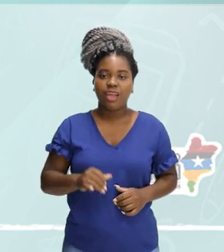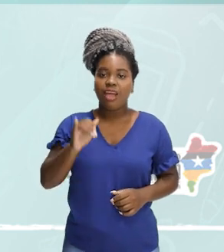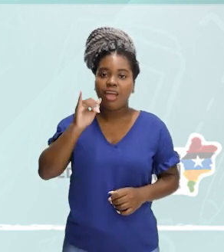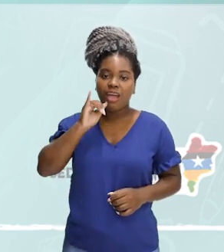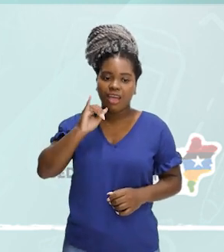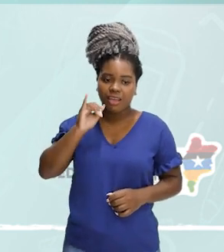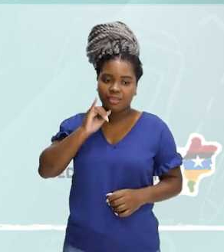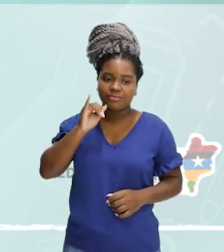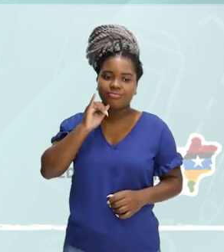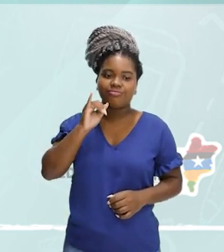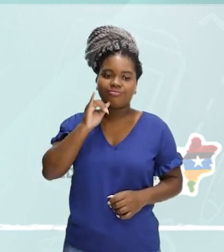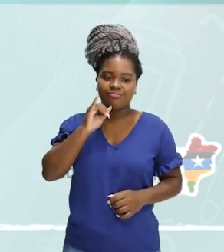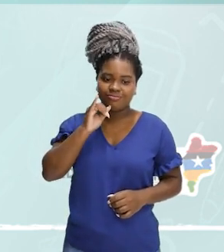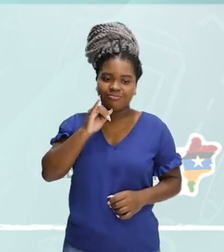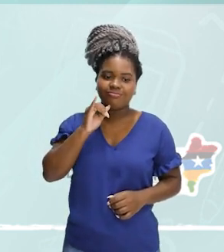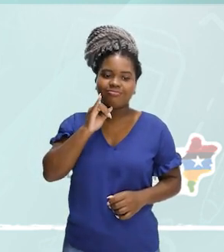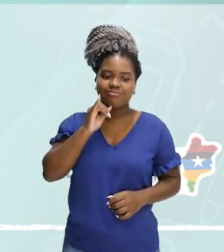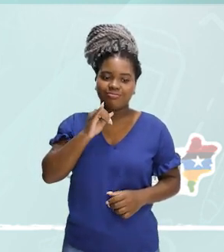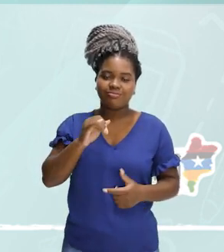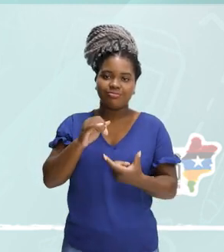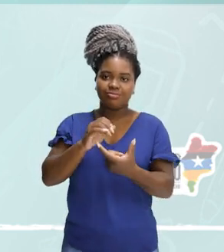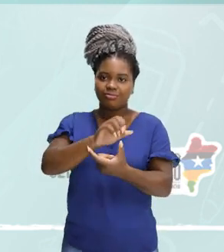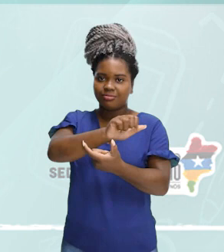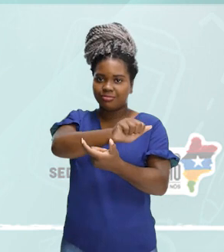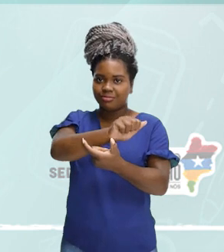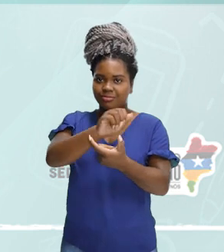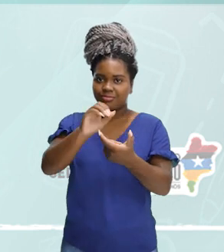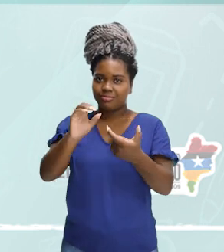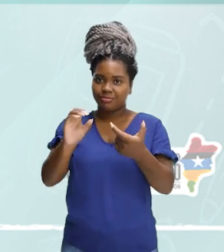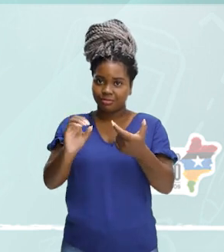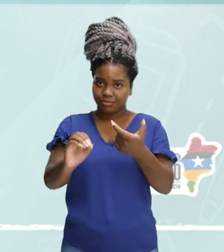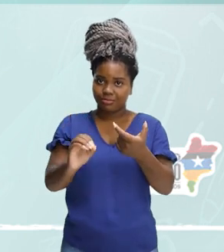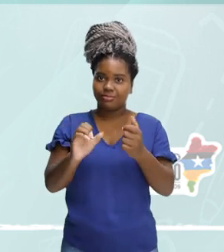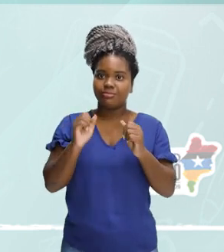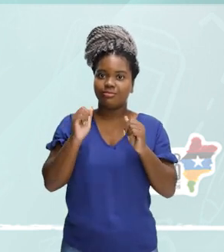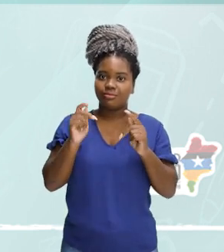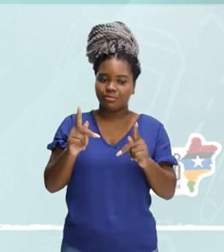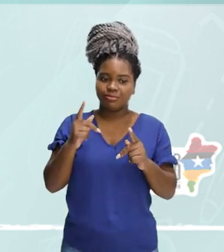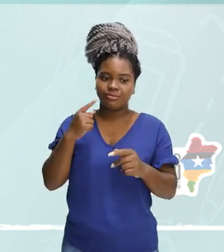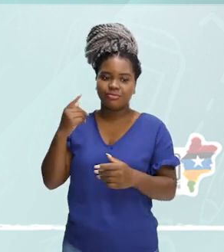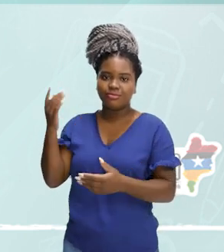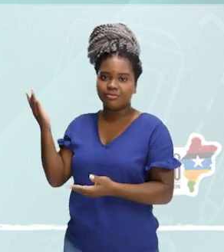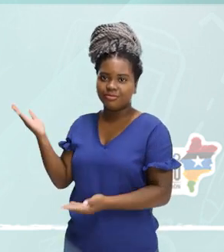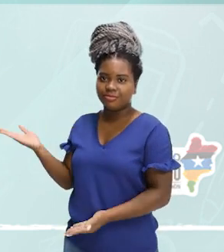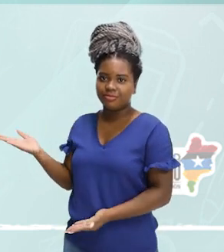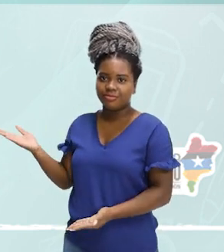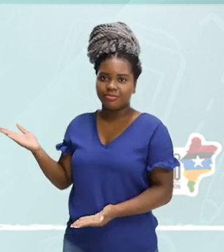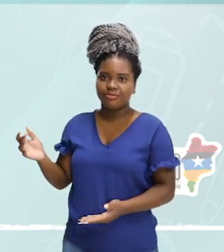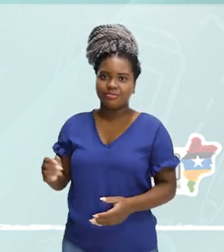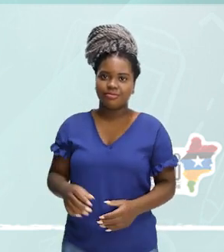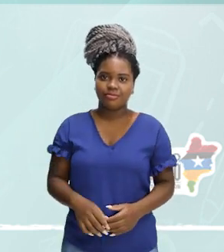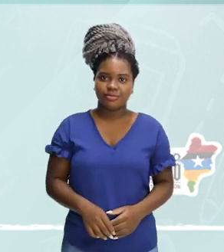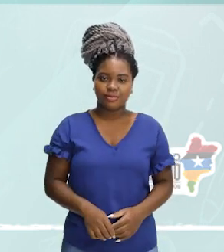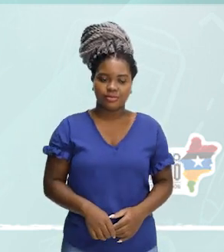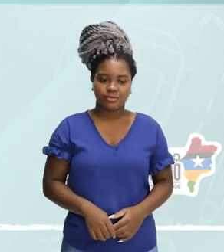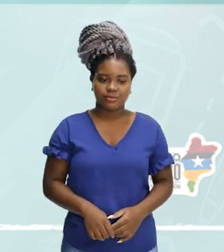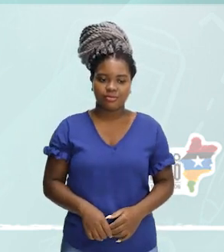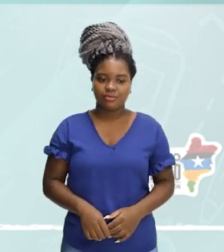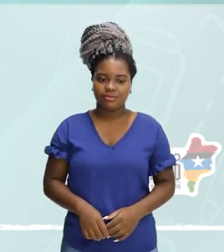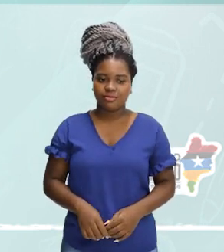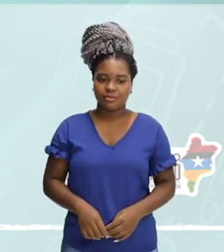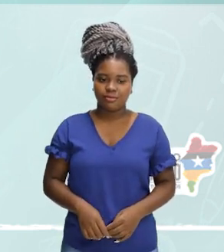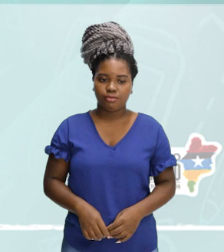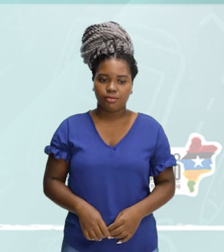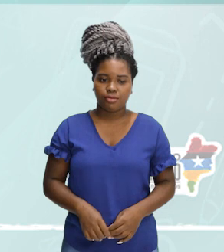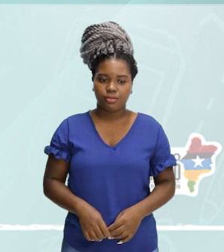Ejemplos com os artigos, exemplos com os artigos. O carro